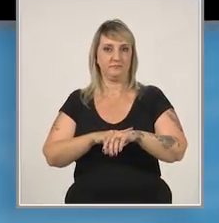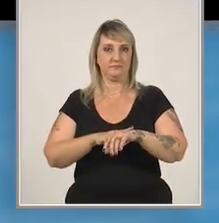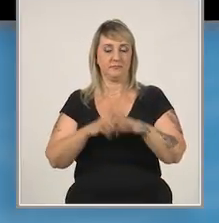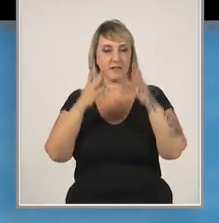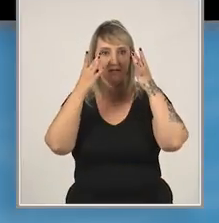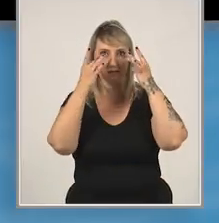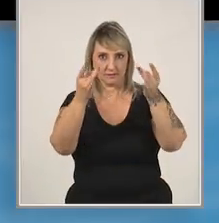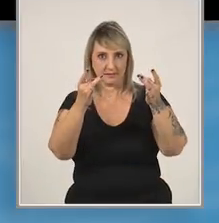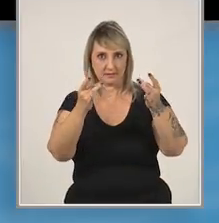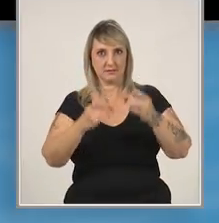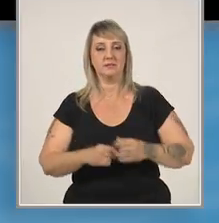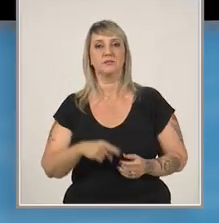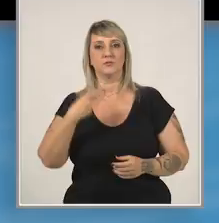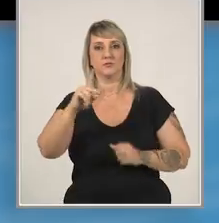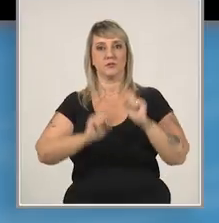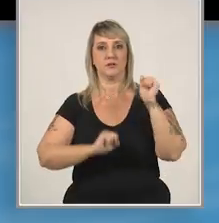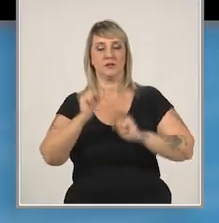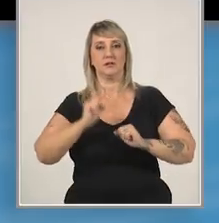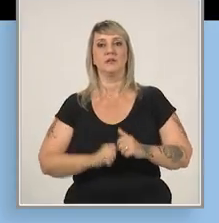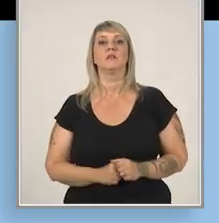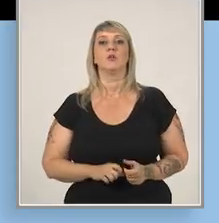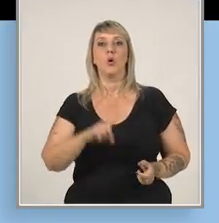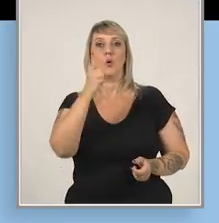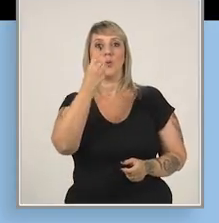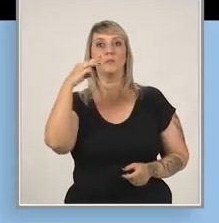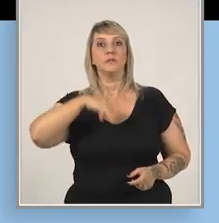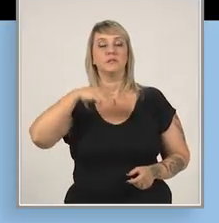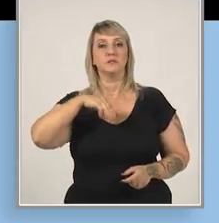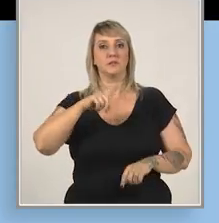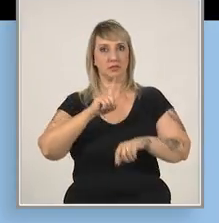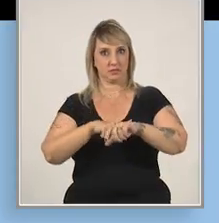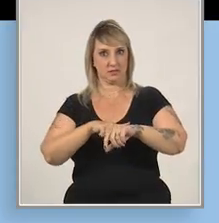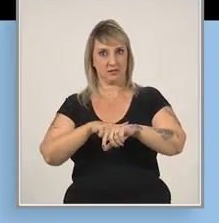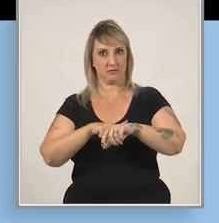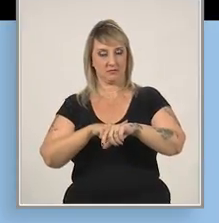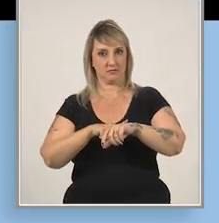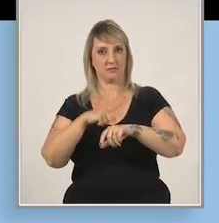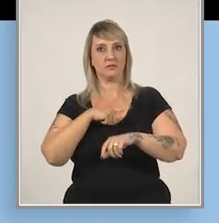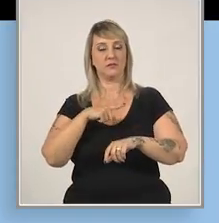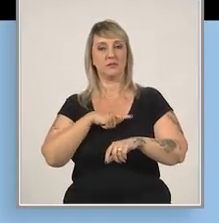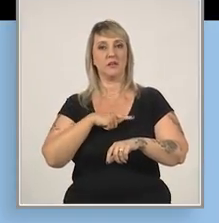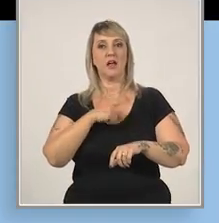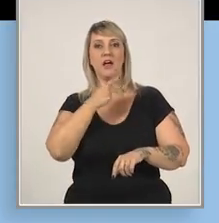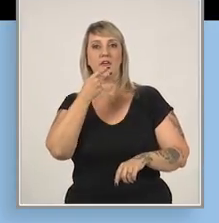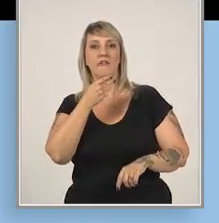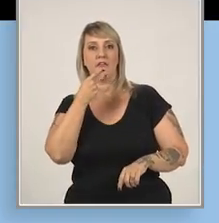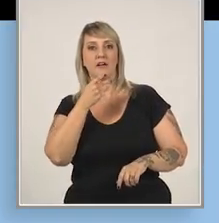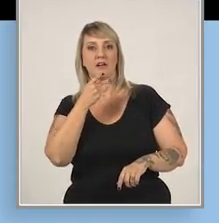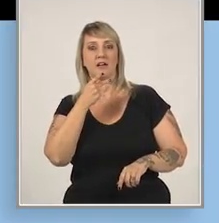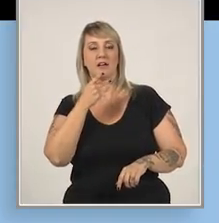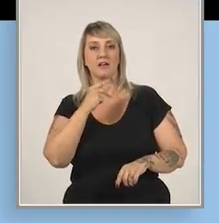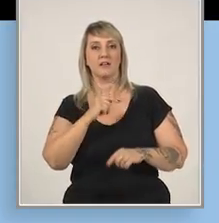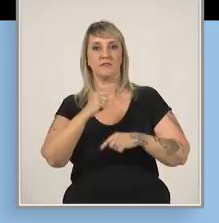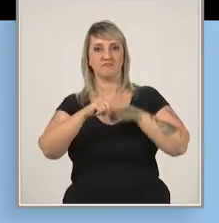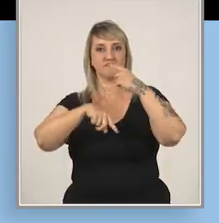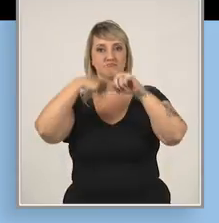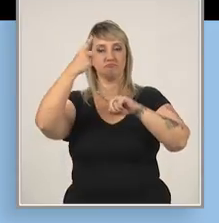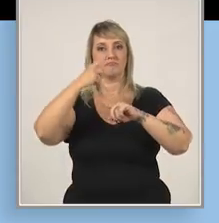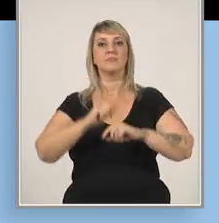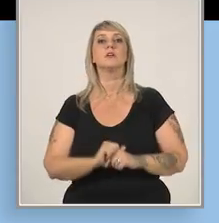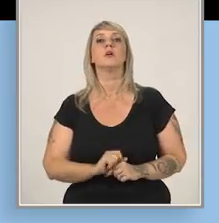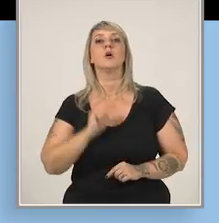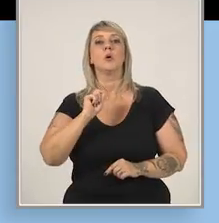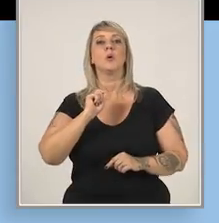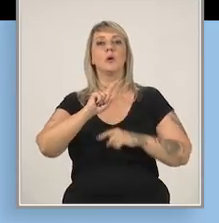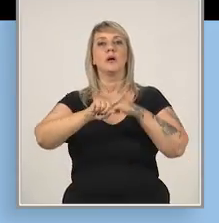na hora de chamar atenção para o seu negócio. Um minuto. É o tempo que você tem na abordagem chamada Elevator